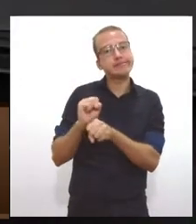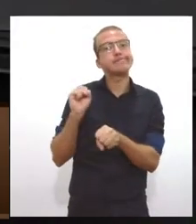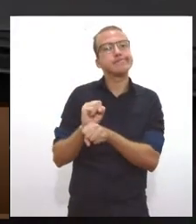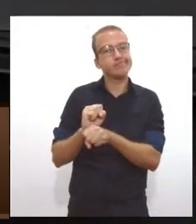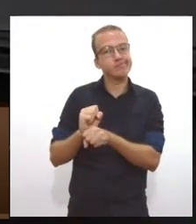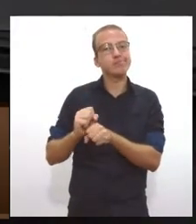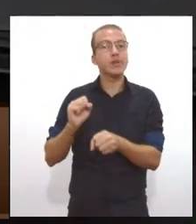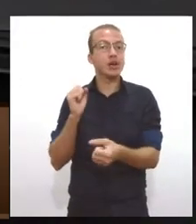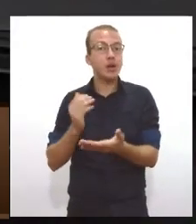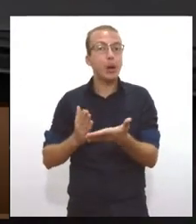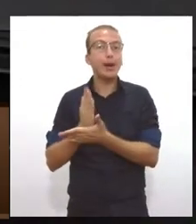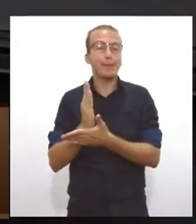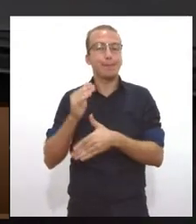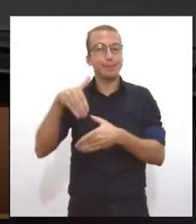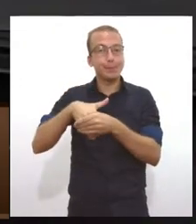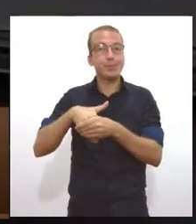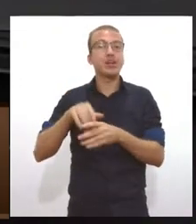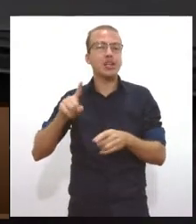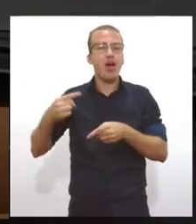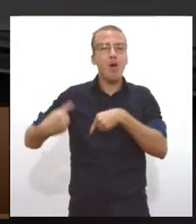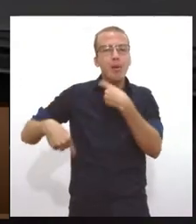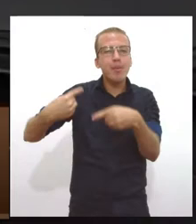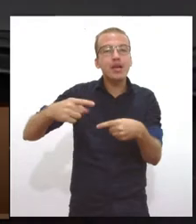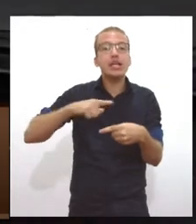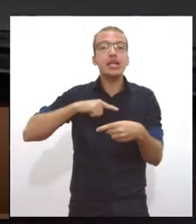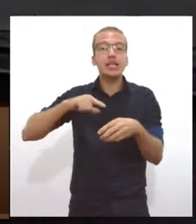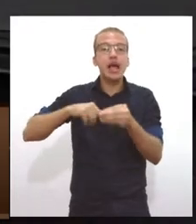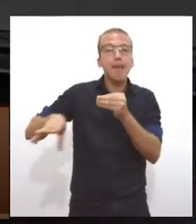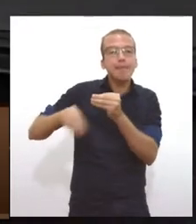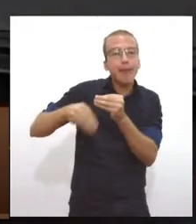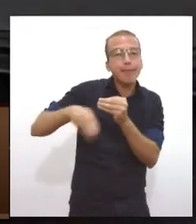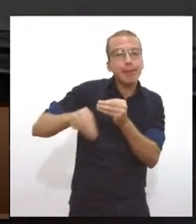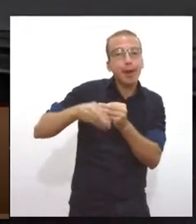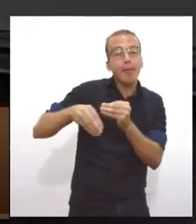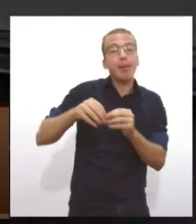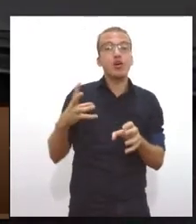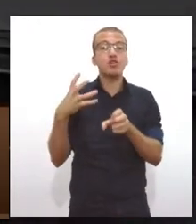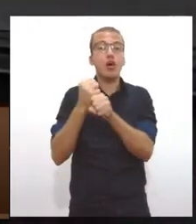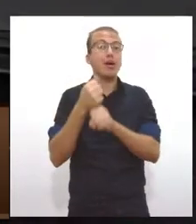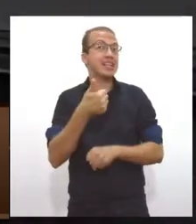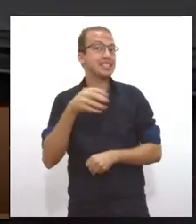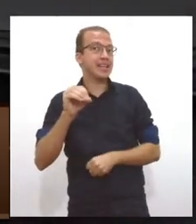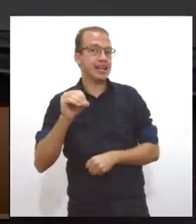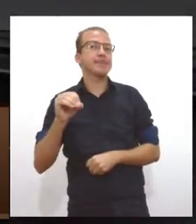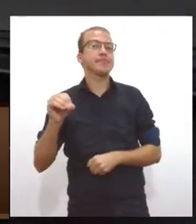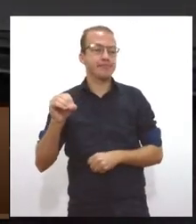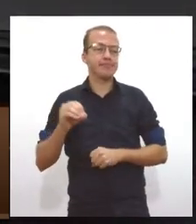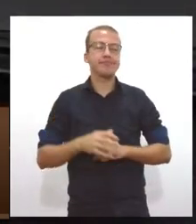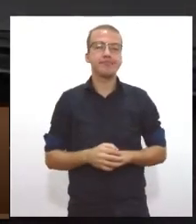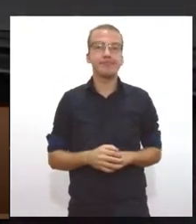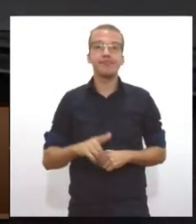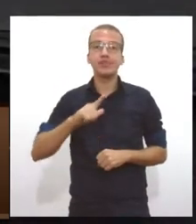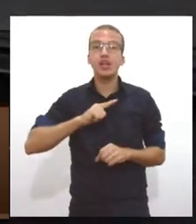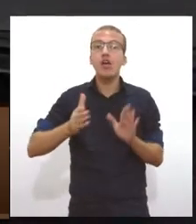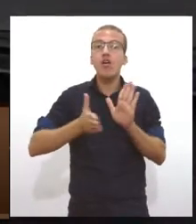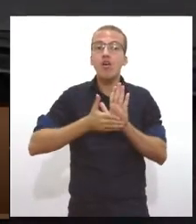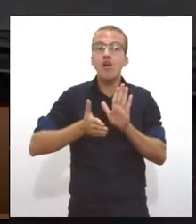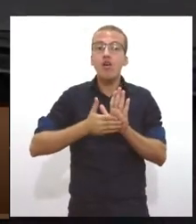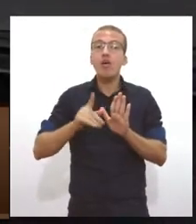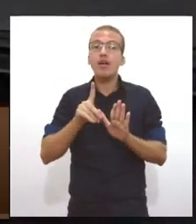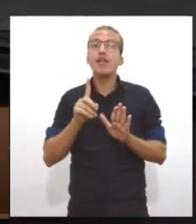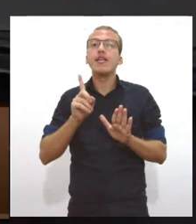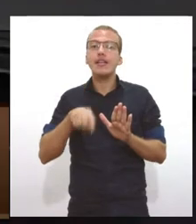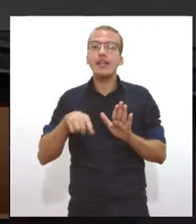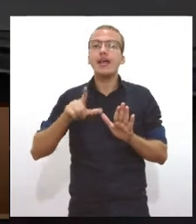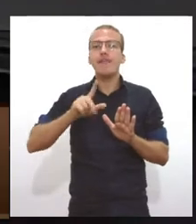discussão, ele sofreu 100 emendas. Então, você imagina, ele teve uma proposta, ele teve uma ideia, que foi sofrendo várias